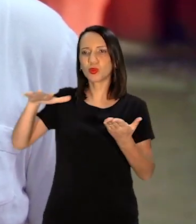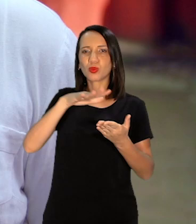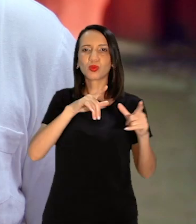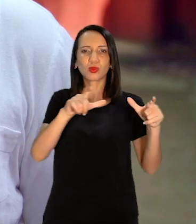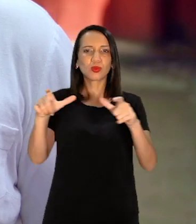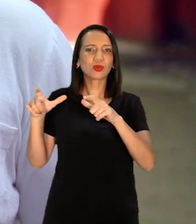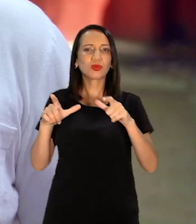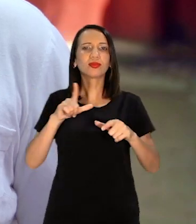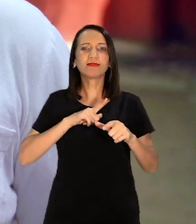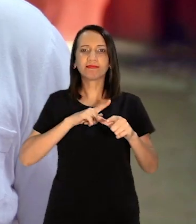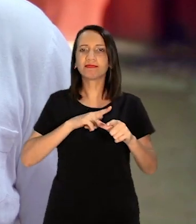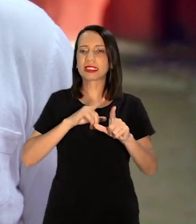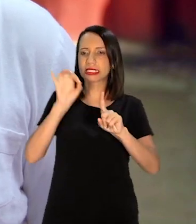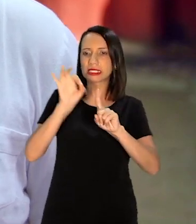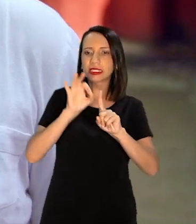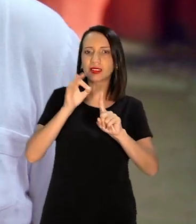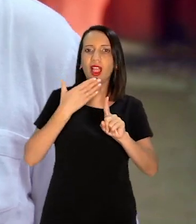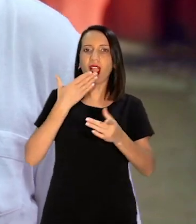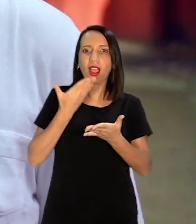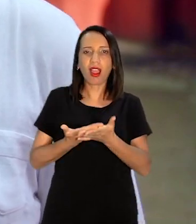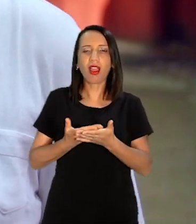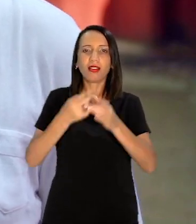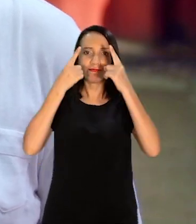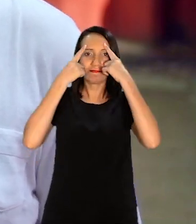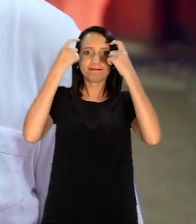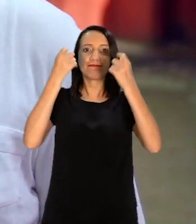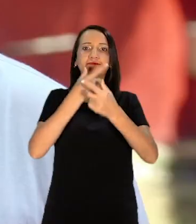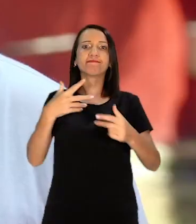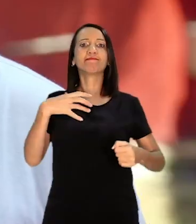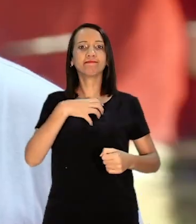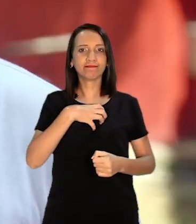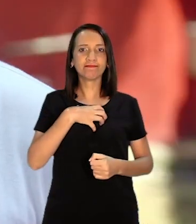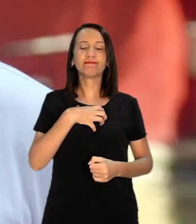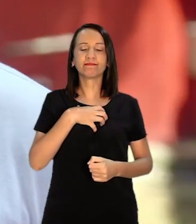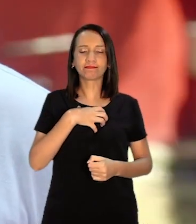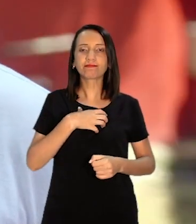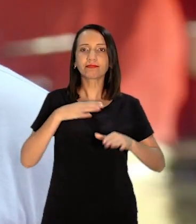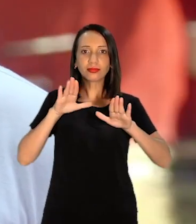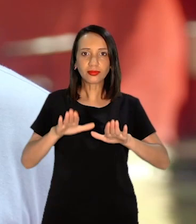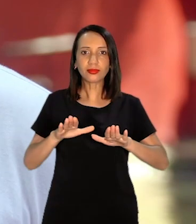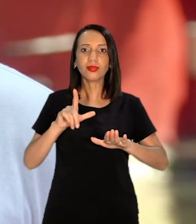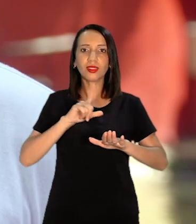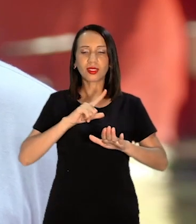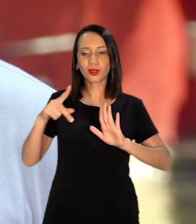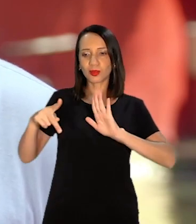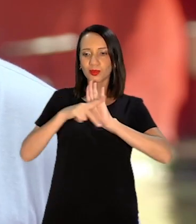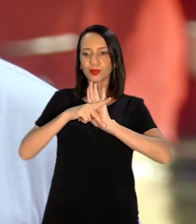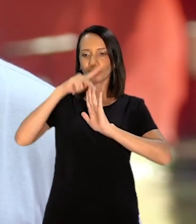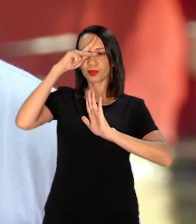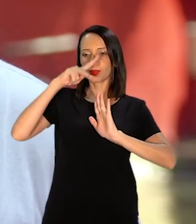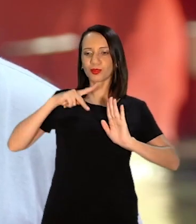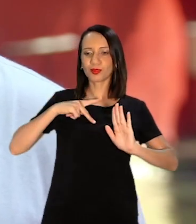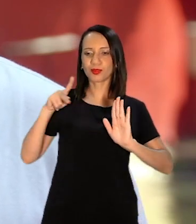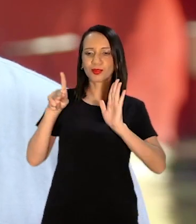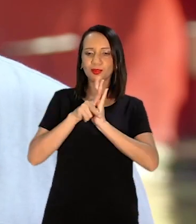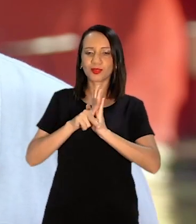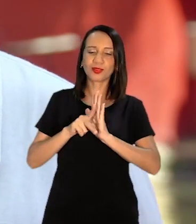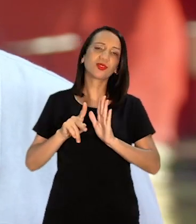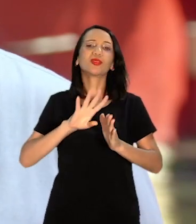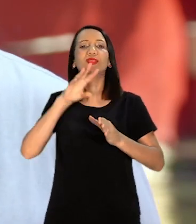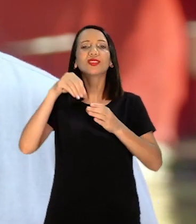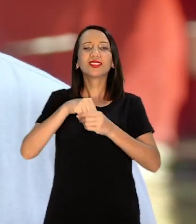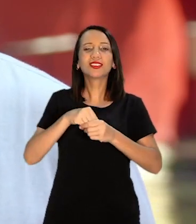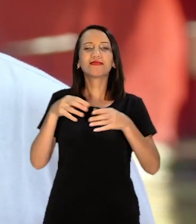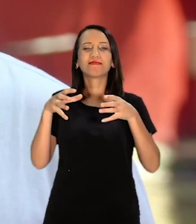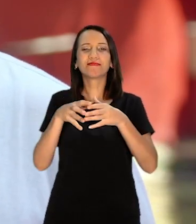inclusive Temos índices assustadores De violência Inclusive Mas o pertencimento Dentro de um propósito